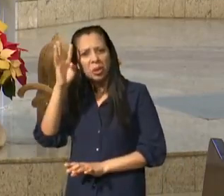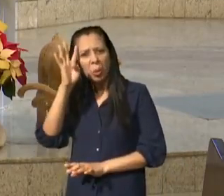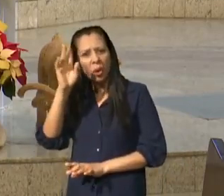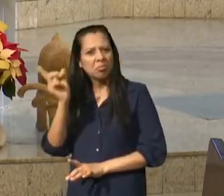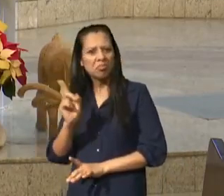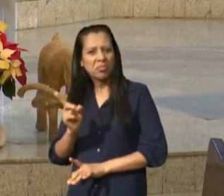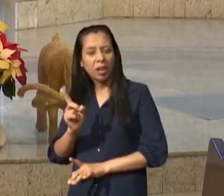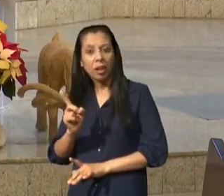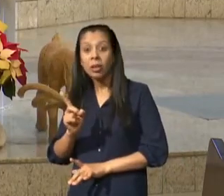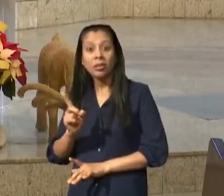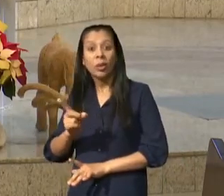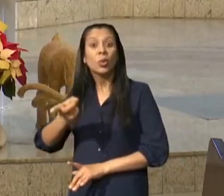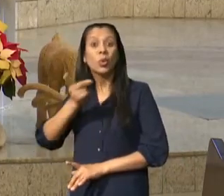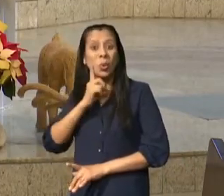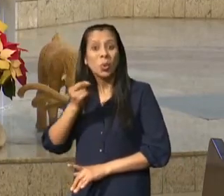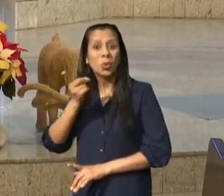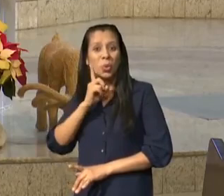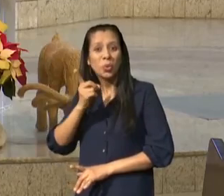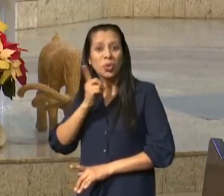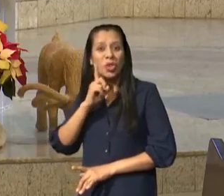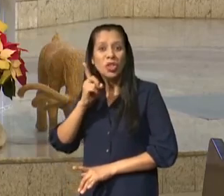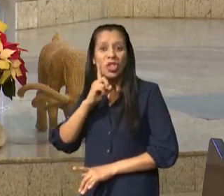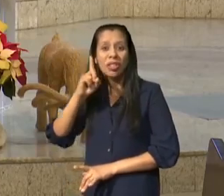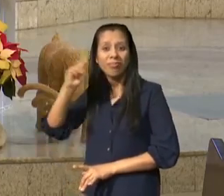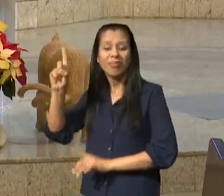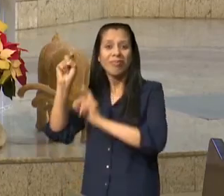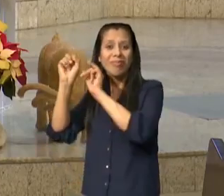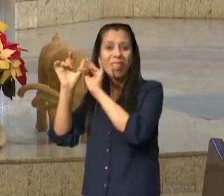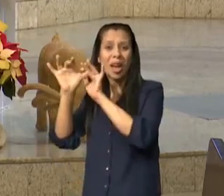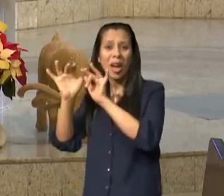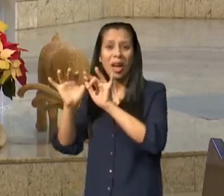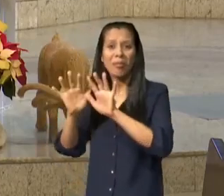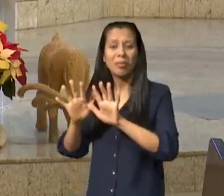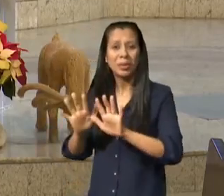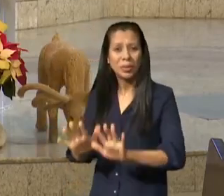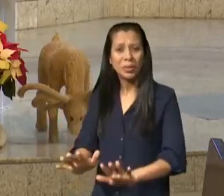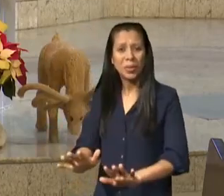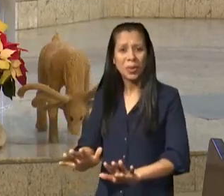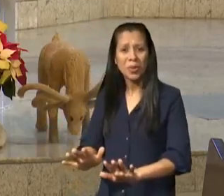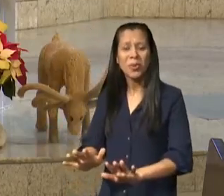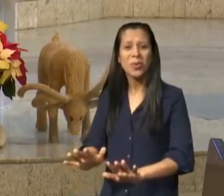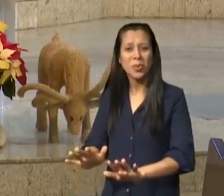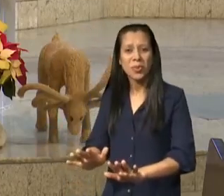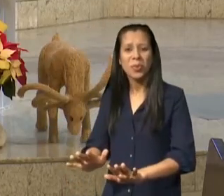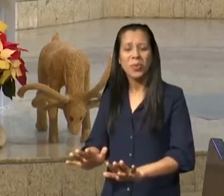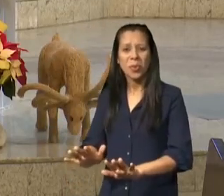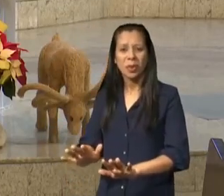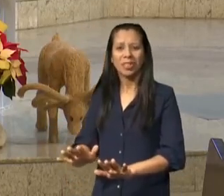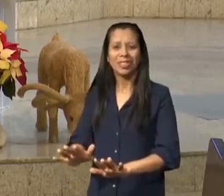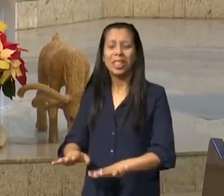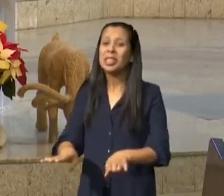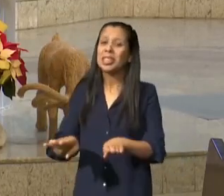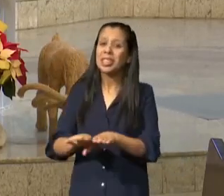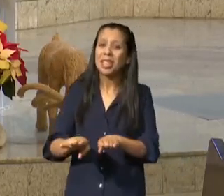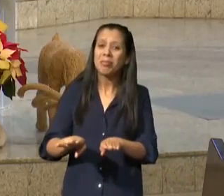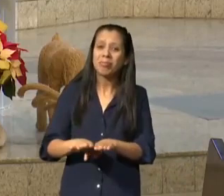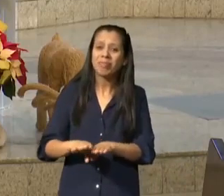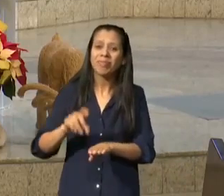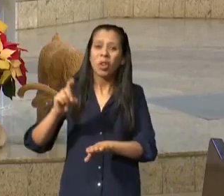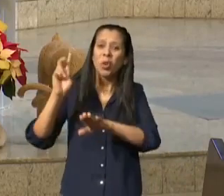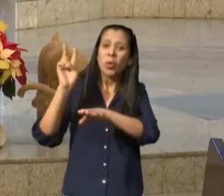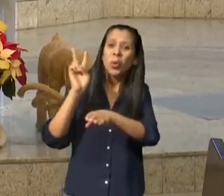provisão física do alimento na realidade o maná era a obrigatoriedade